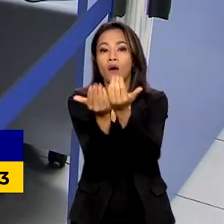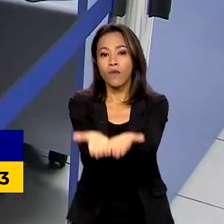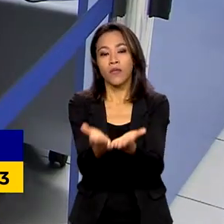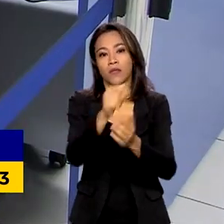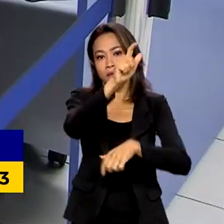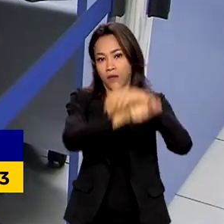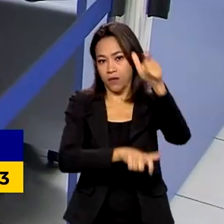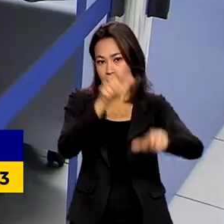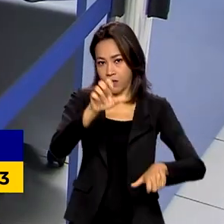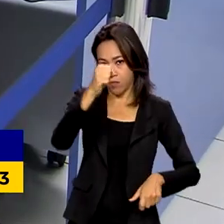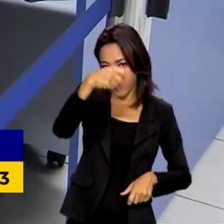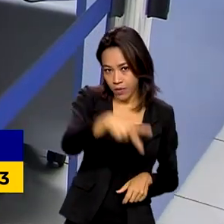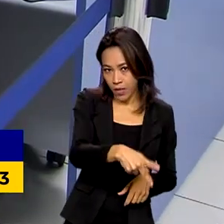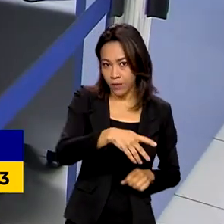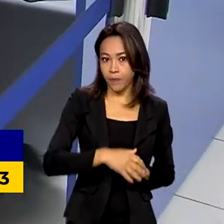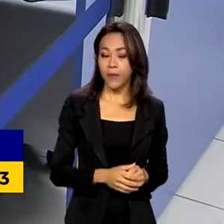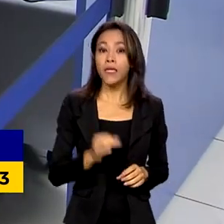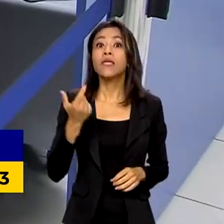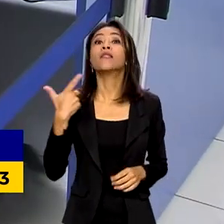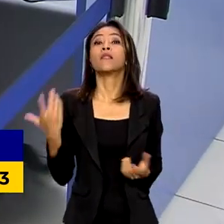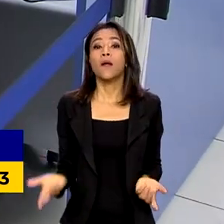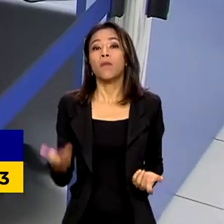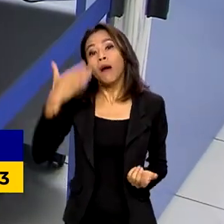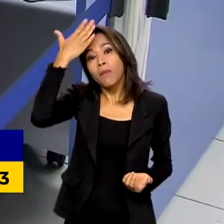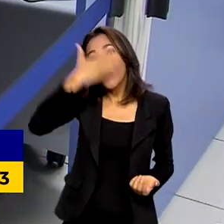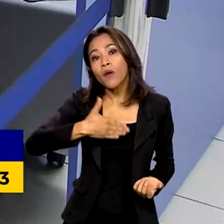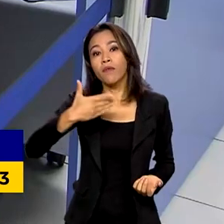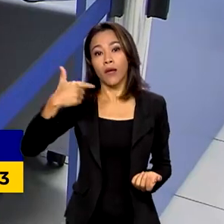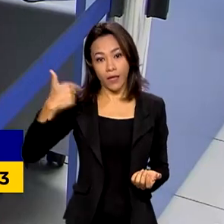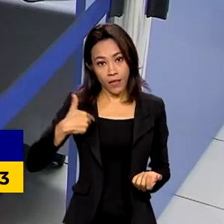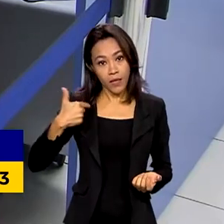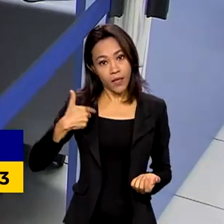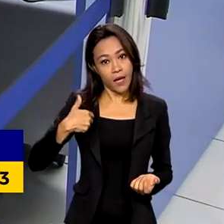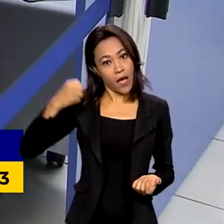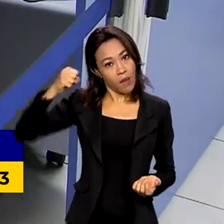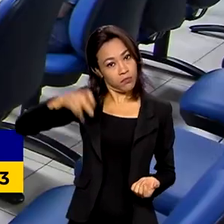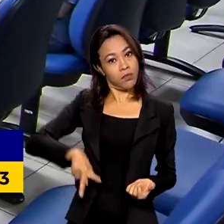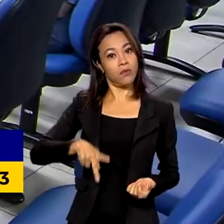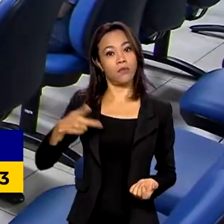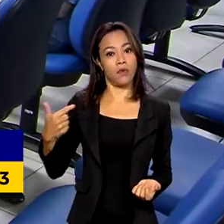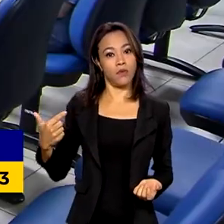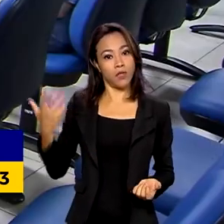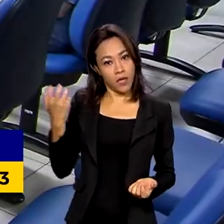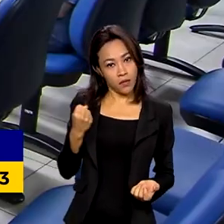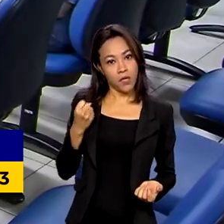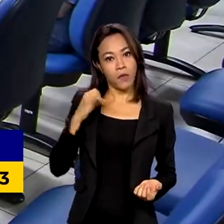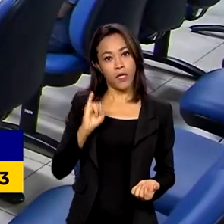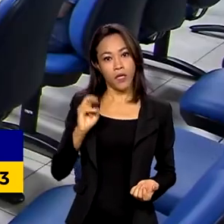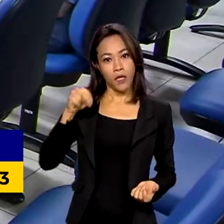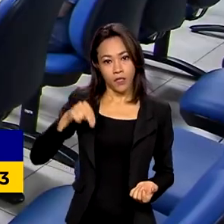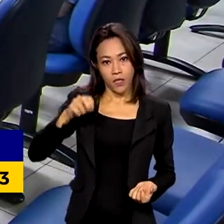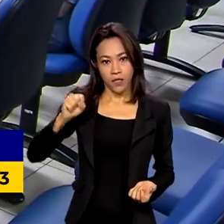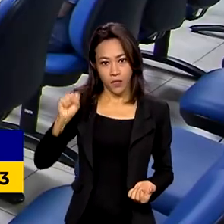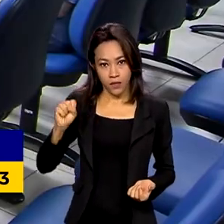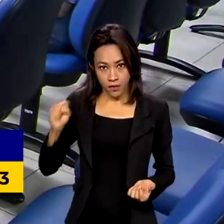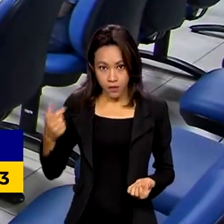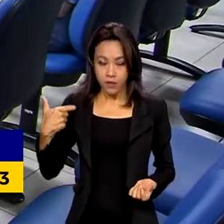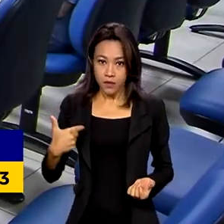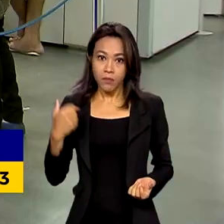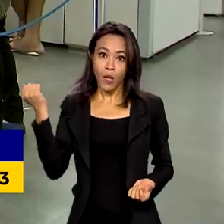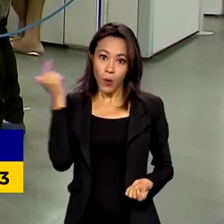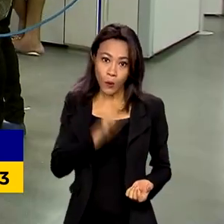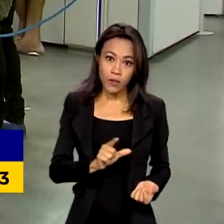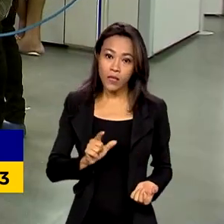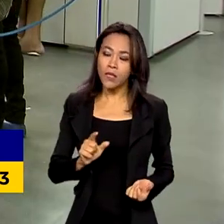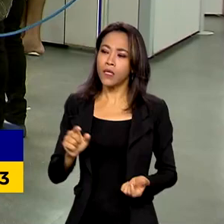E agora, para um cidadão comprovar que recebe pagamentos do Seguro Social, que serve, entre outras utilidades, para conseguir